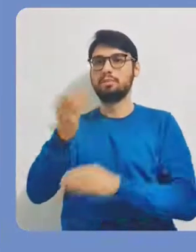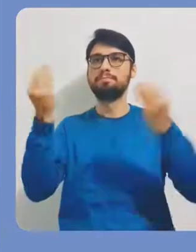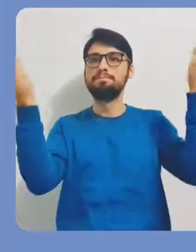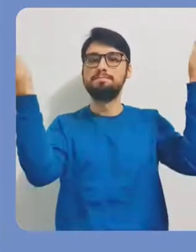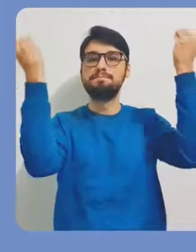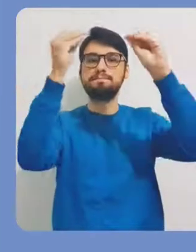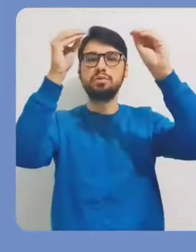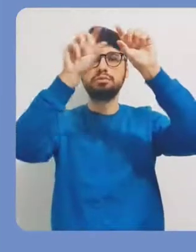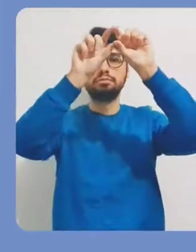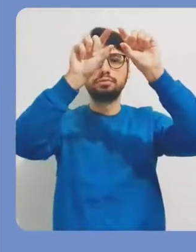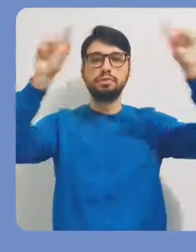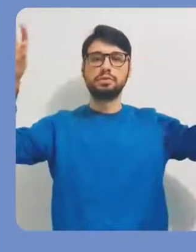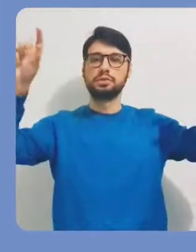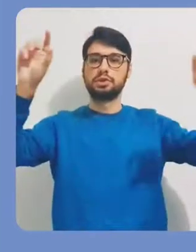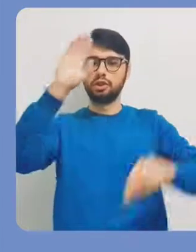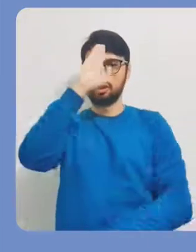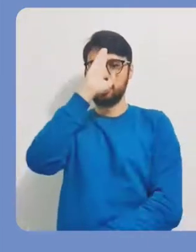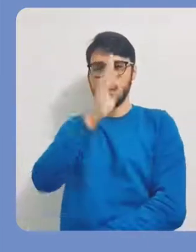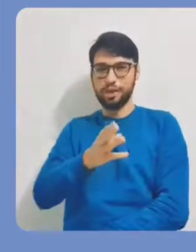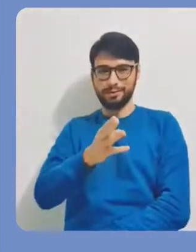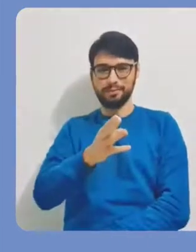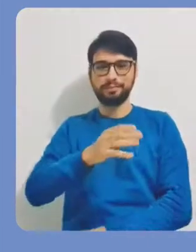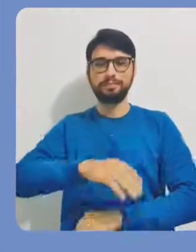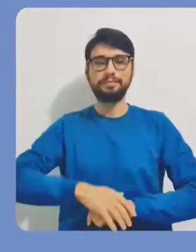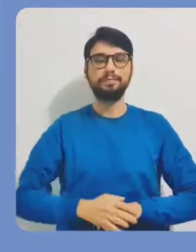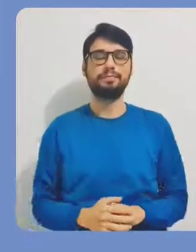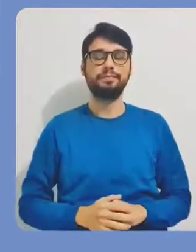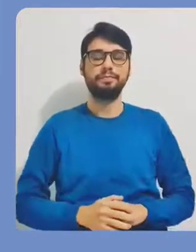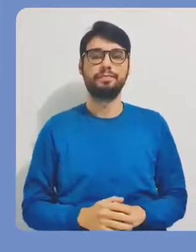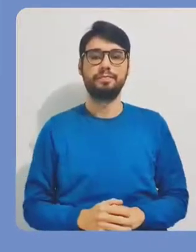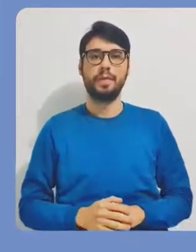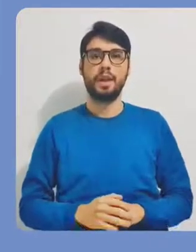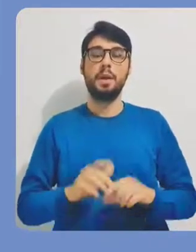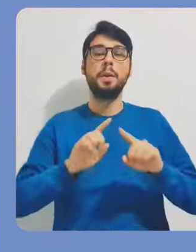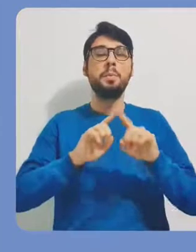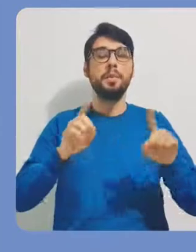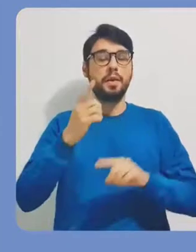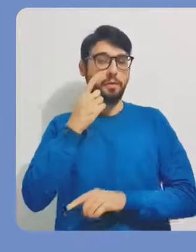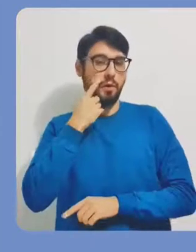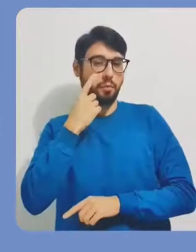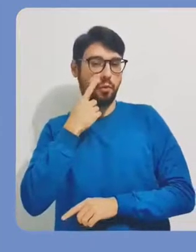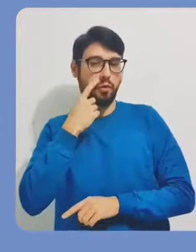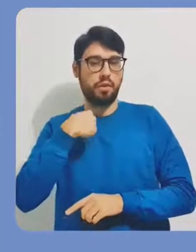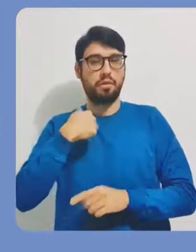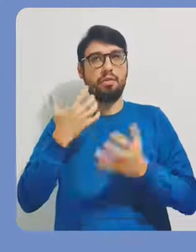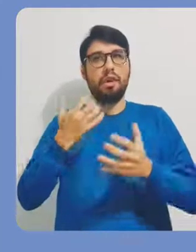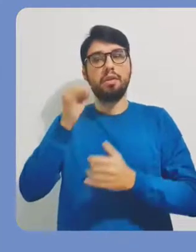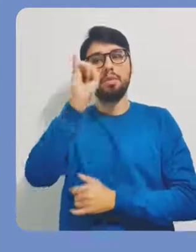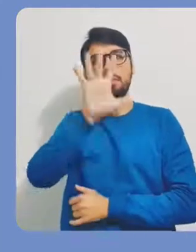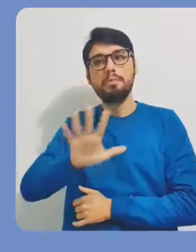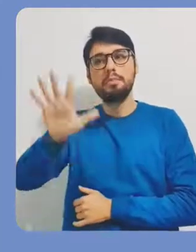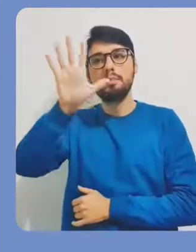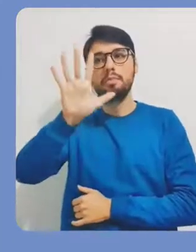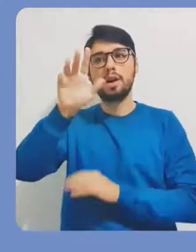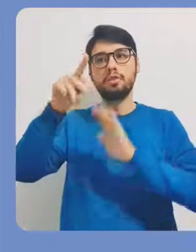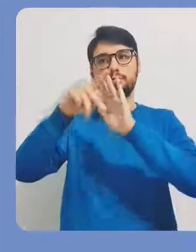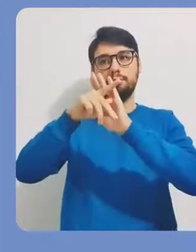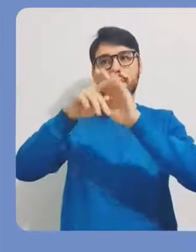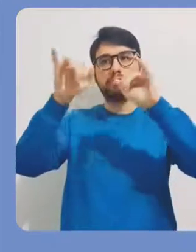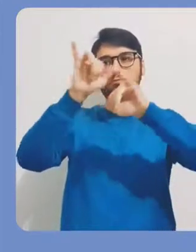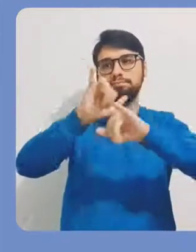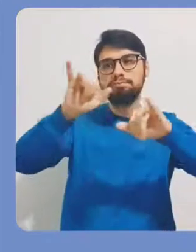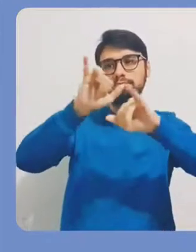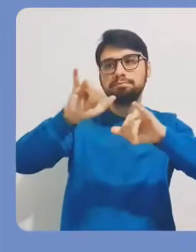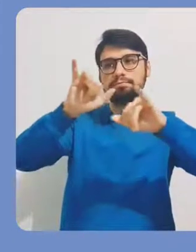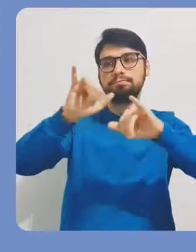aqui, vai aparecer sempre que uma nova campanha de ativismo for apoiada pela universidade. Bom, para